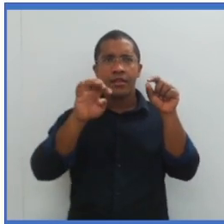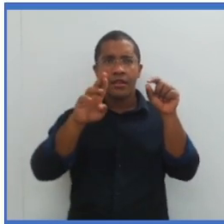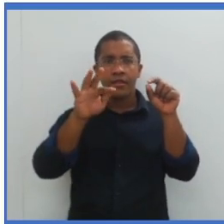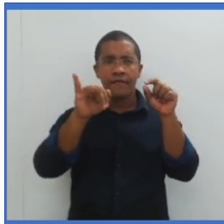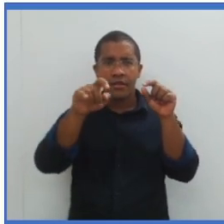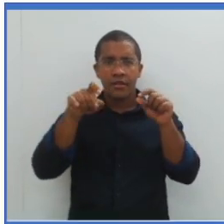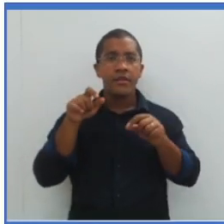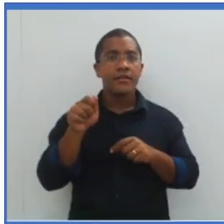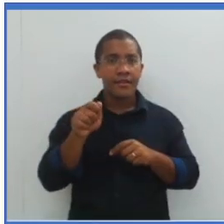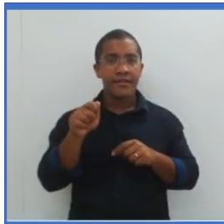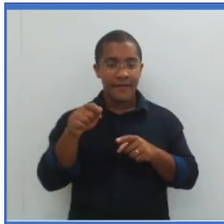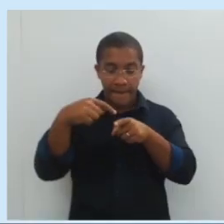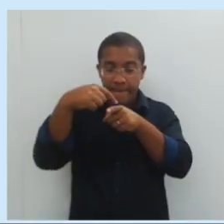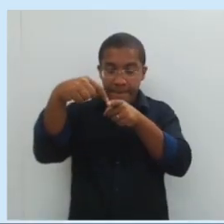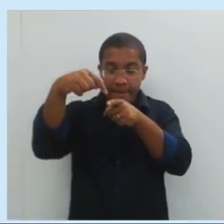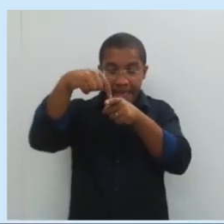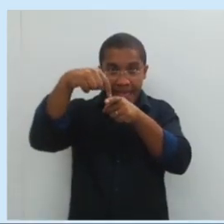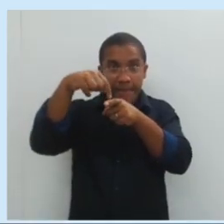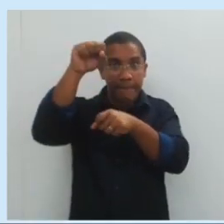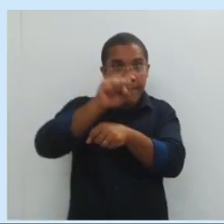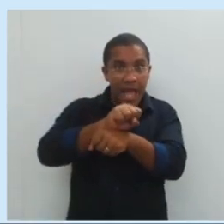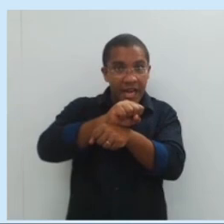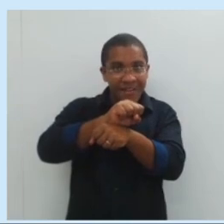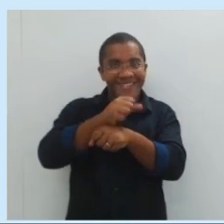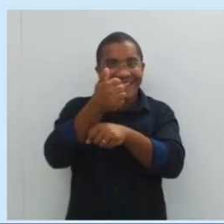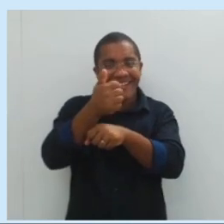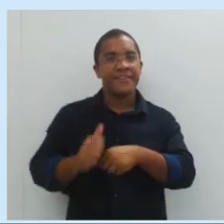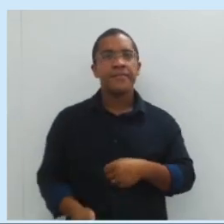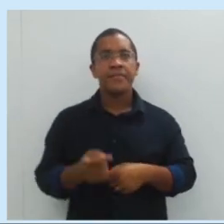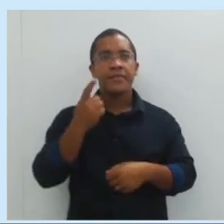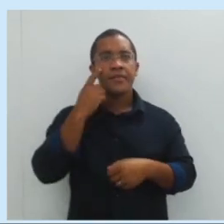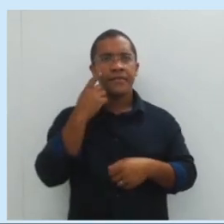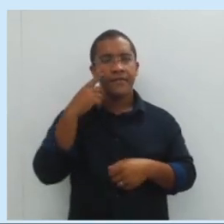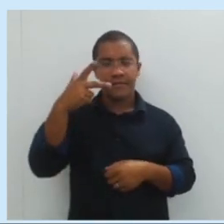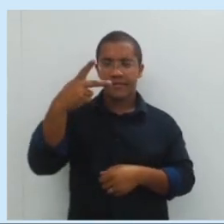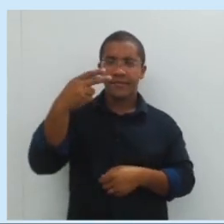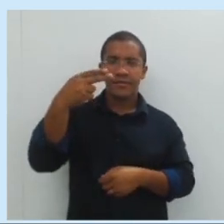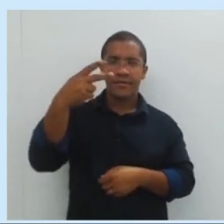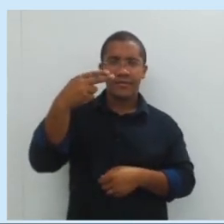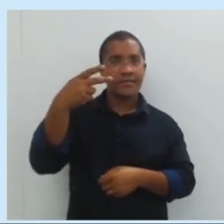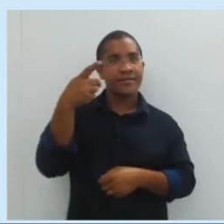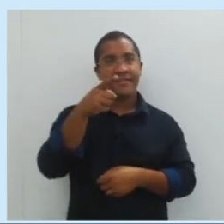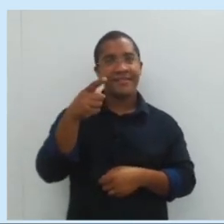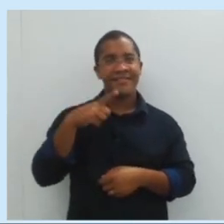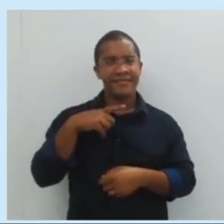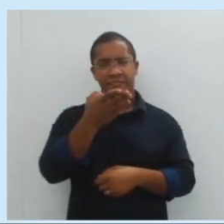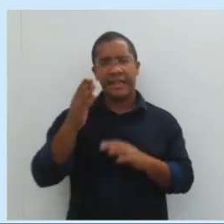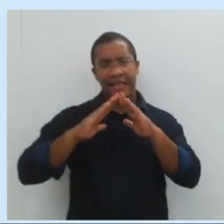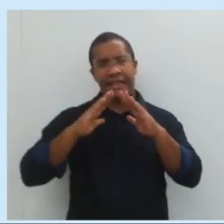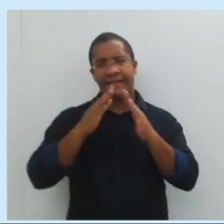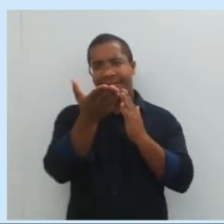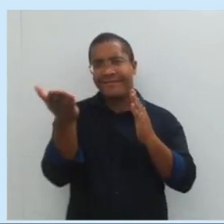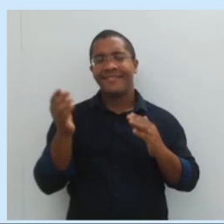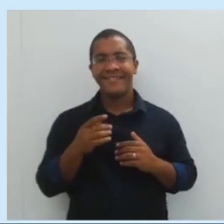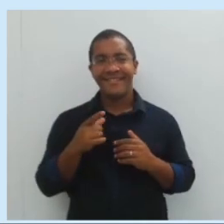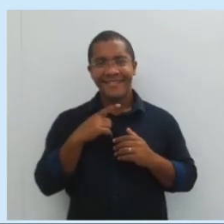fixo. Olha para cá. Olha para mim agora. Dantas trouxe uma tesoura. Tesoura que todo mundo tem